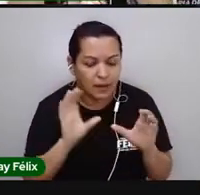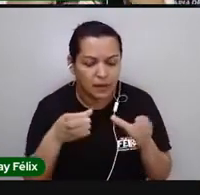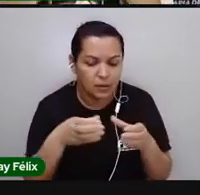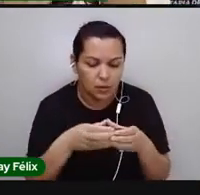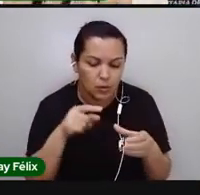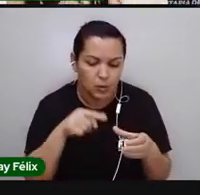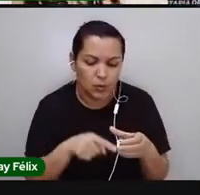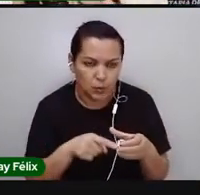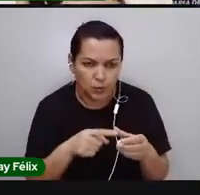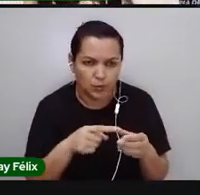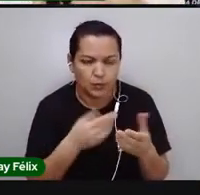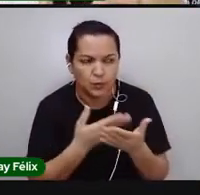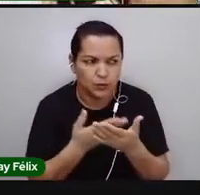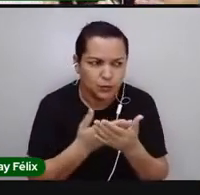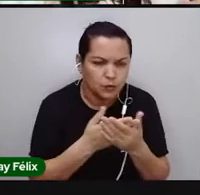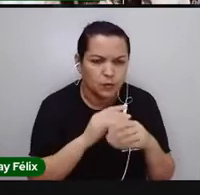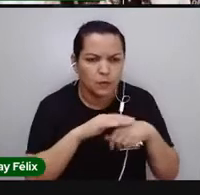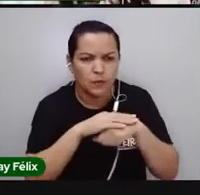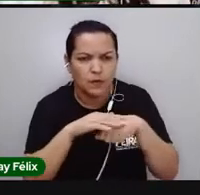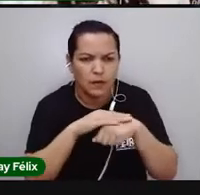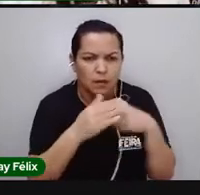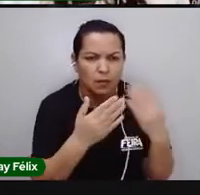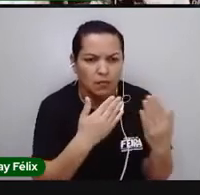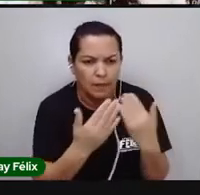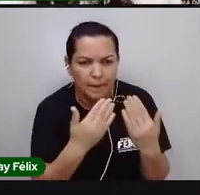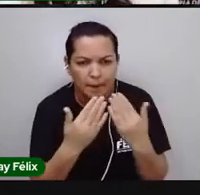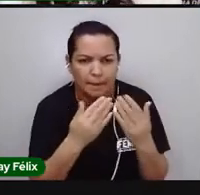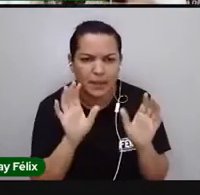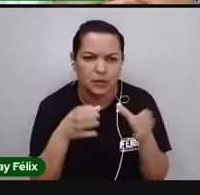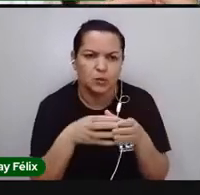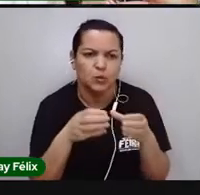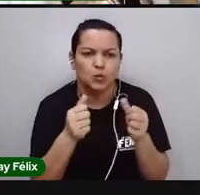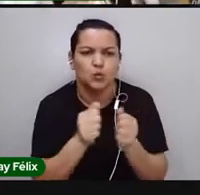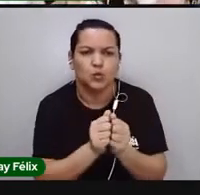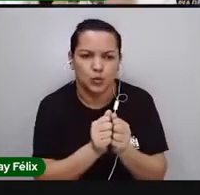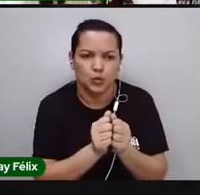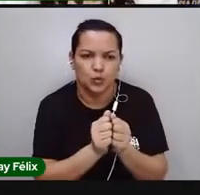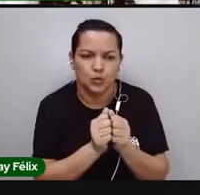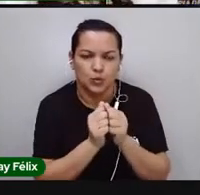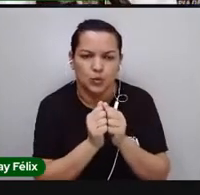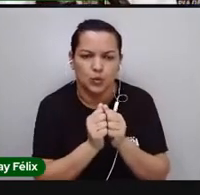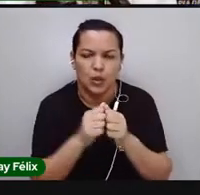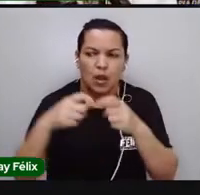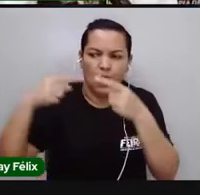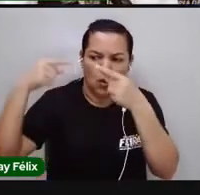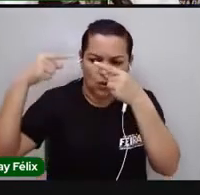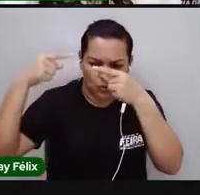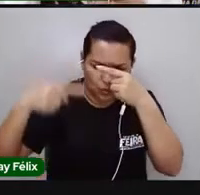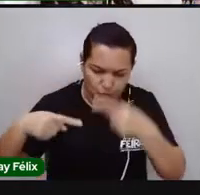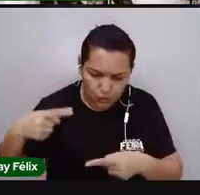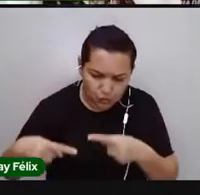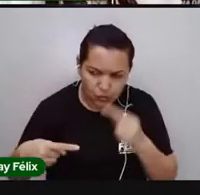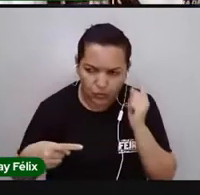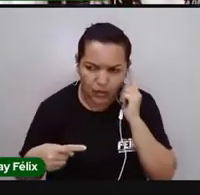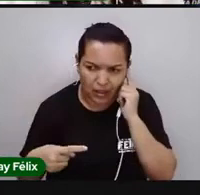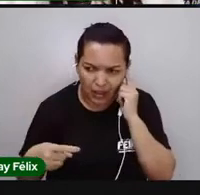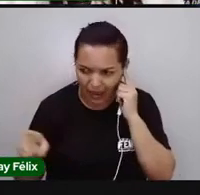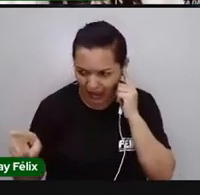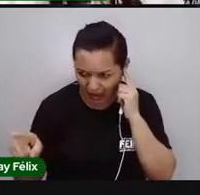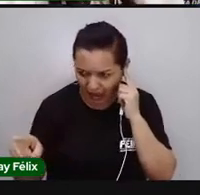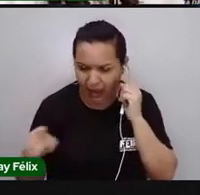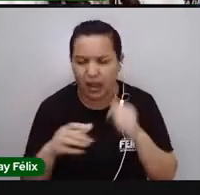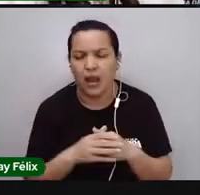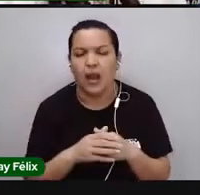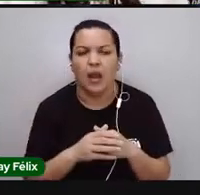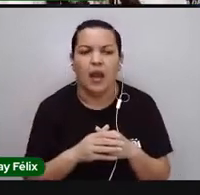existe um grupo de cientistas que estão pensando e construindo isso. Tanto para refutar ideias como, por exemplo, a de Linneu,